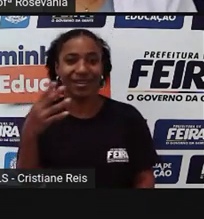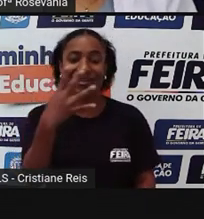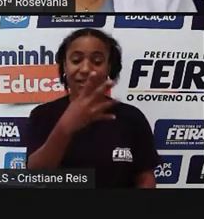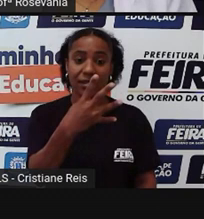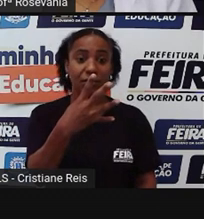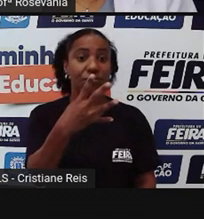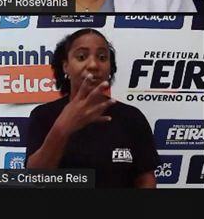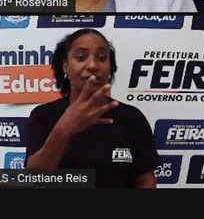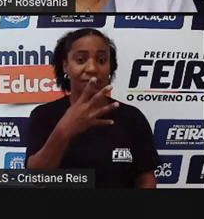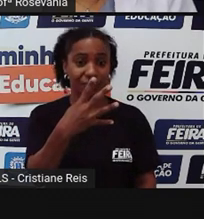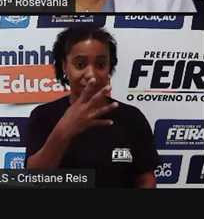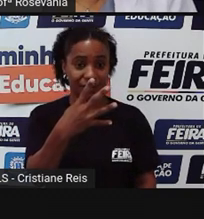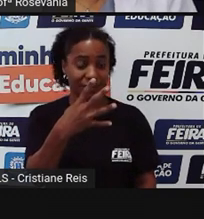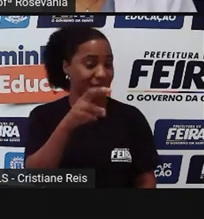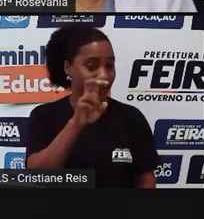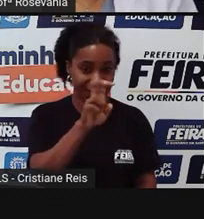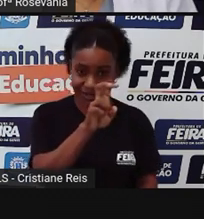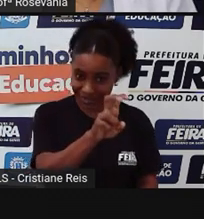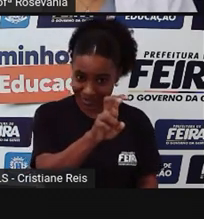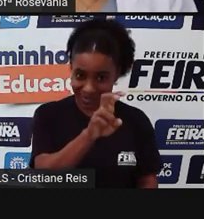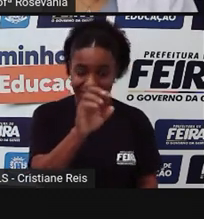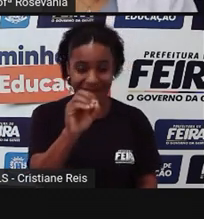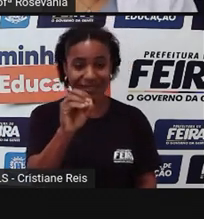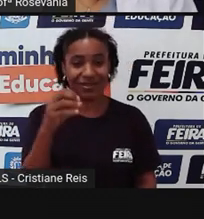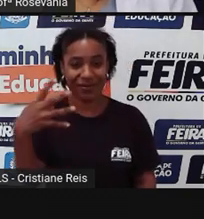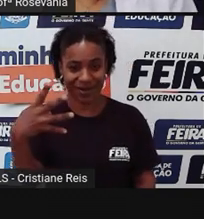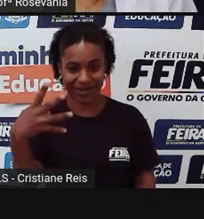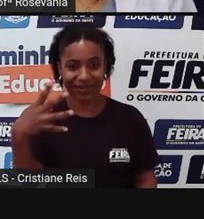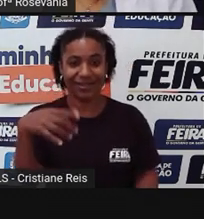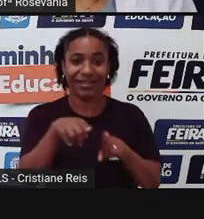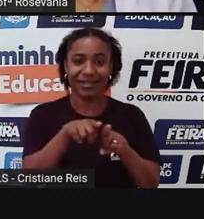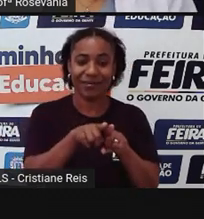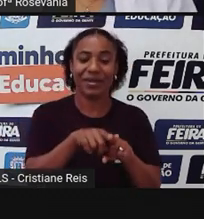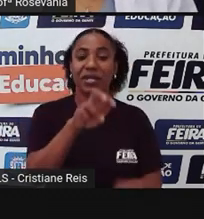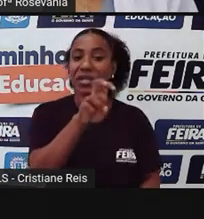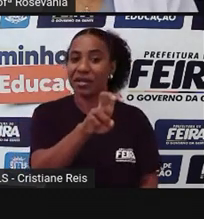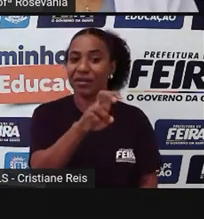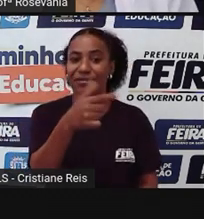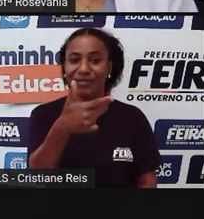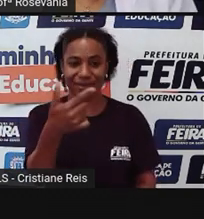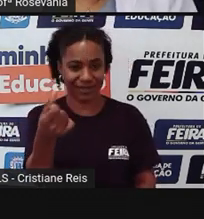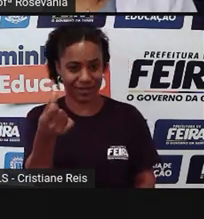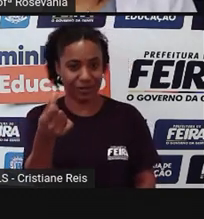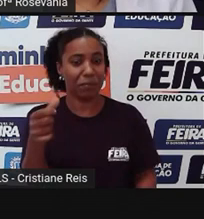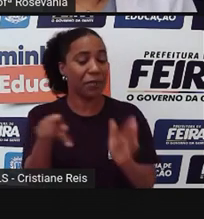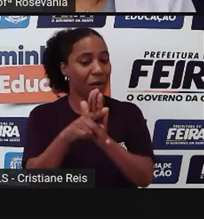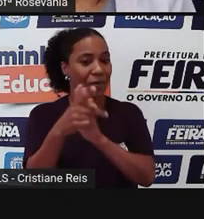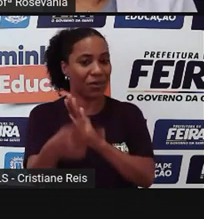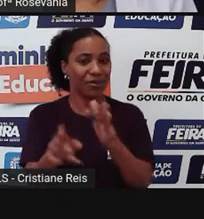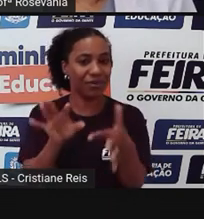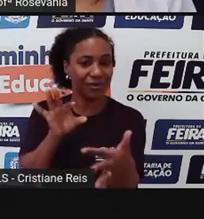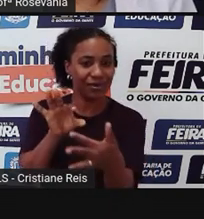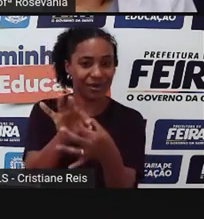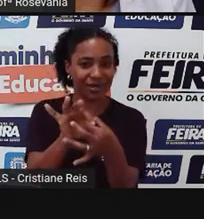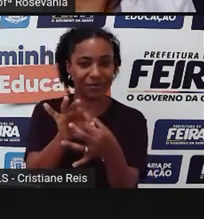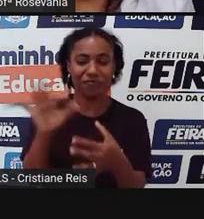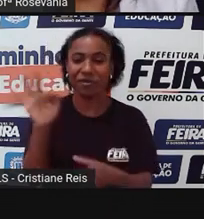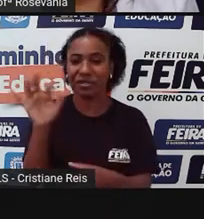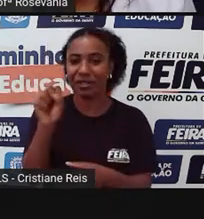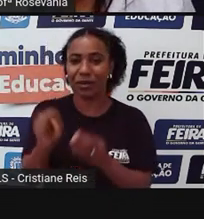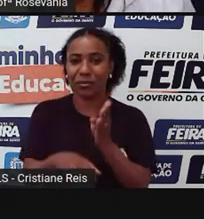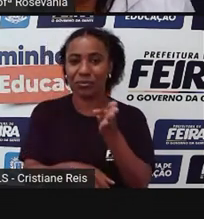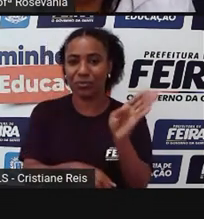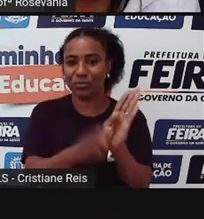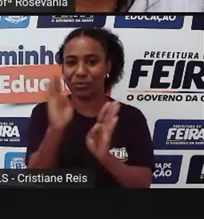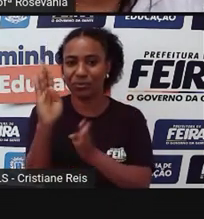-504, desculpa, a BR-526. E uma série de outras ruas,